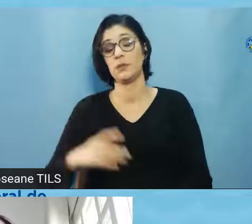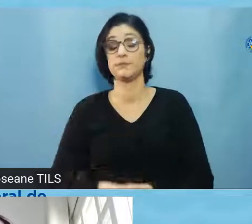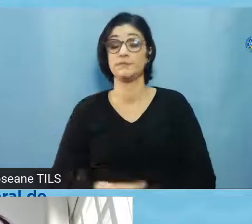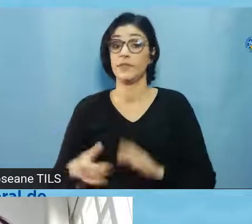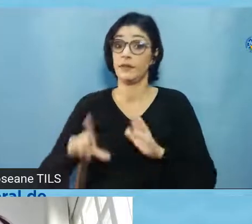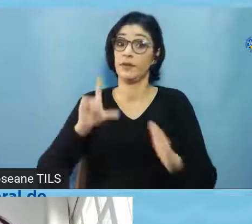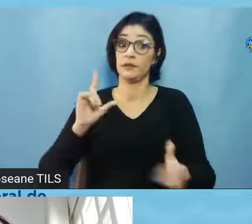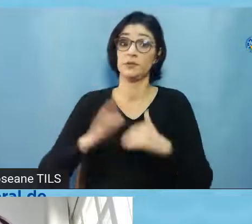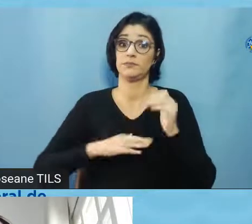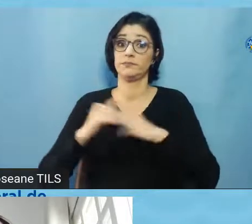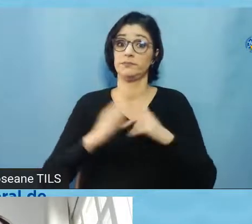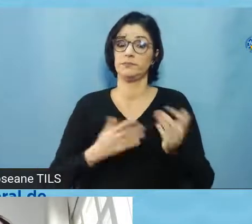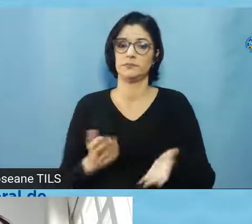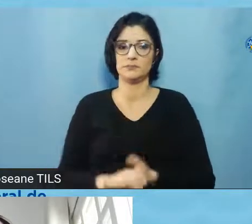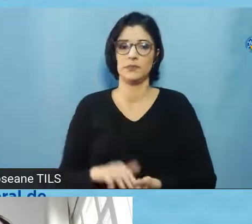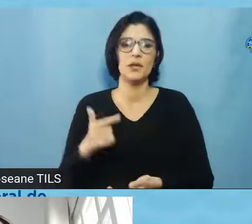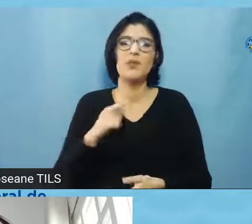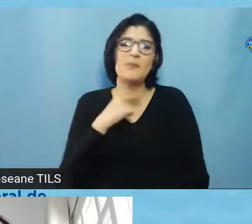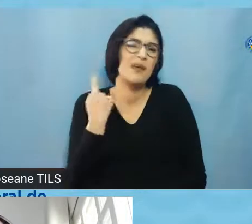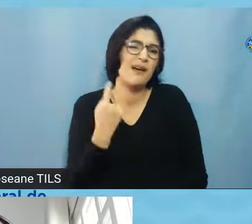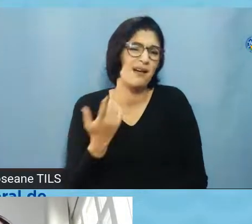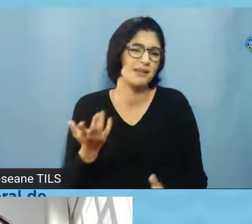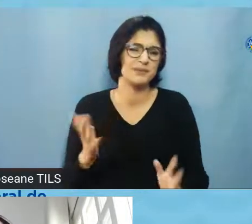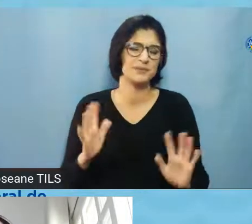não é o que ficou pra trás,